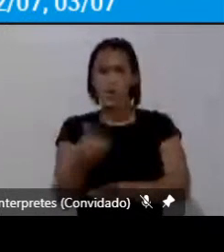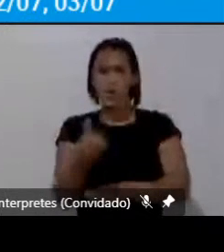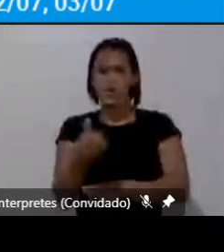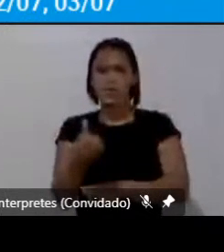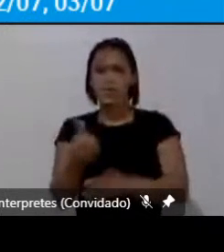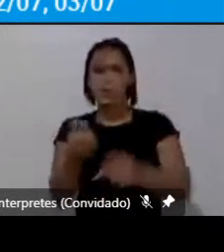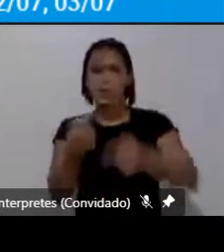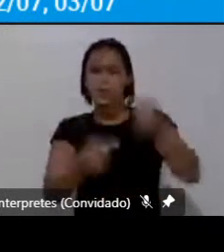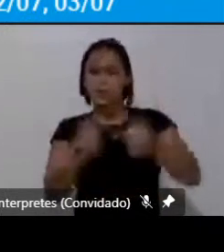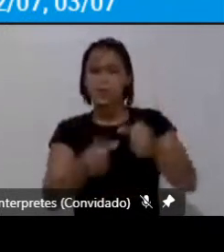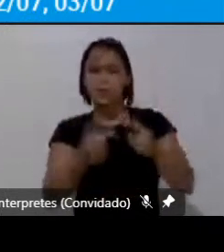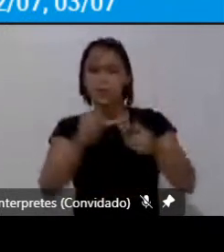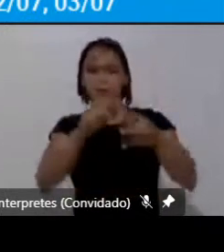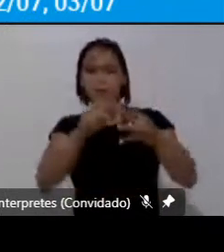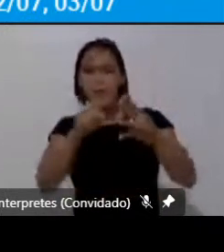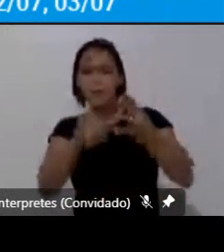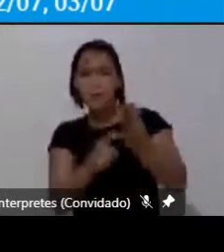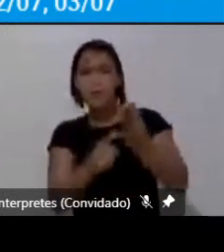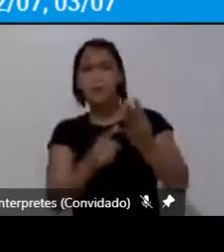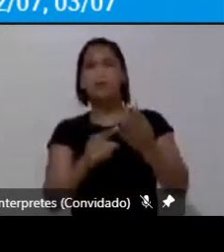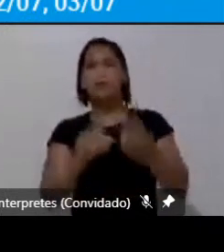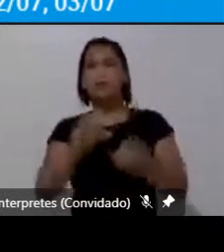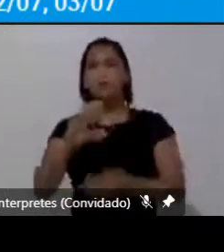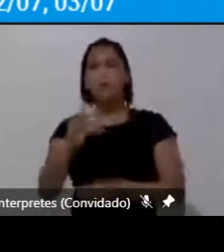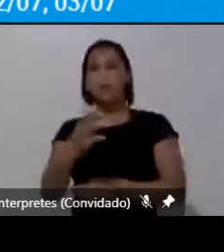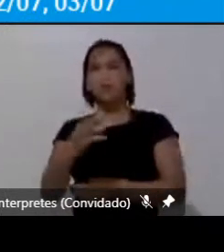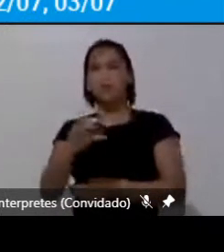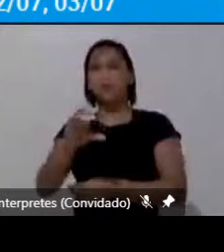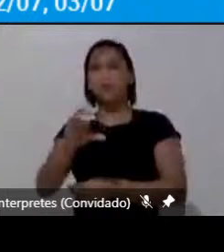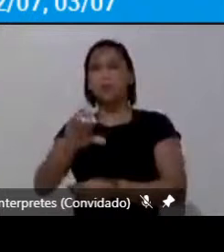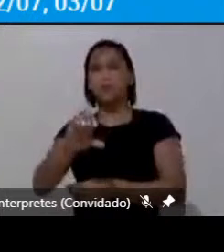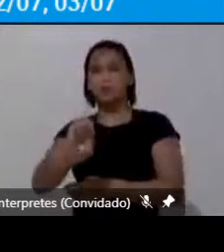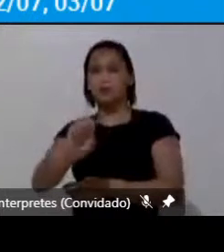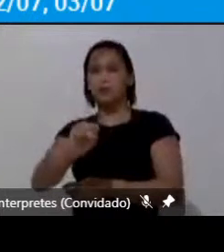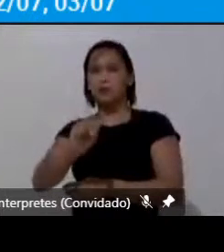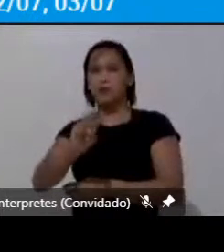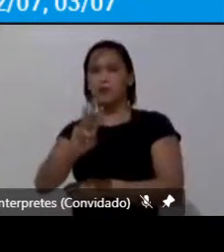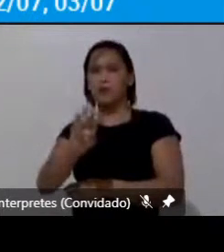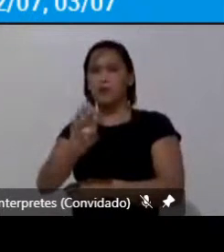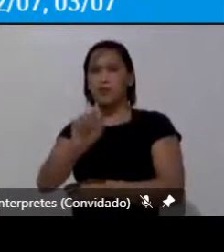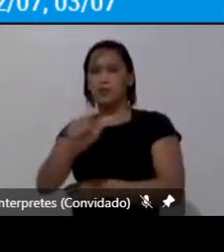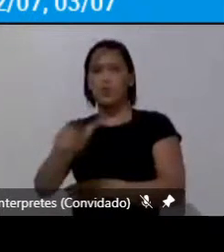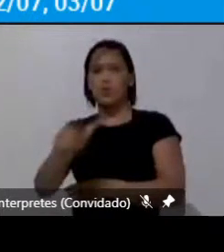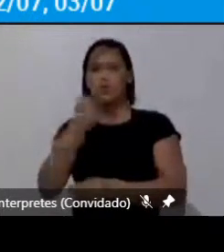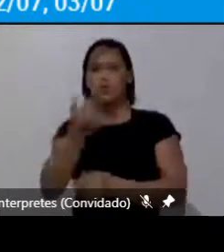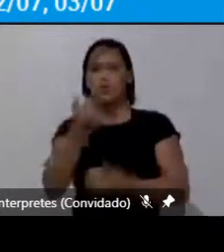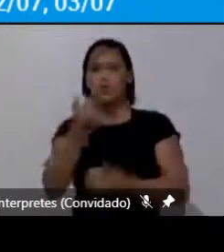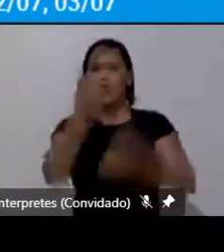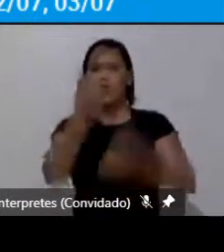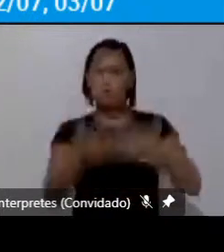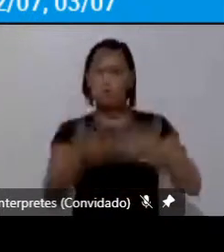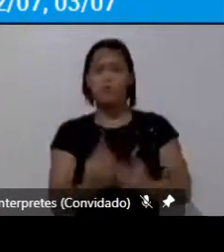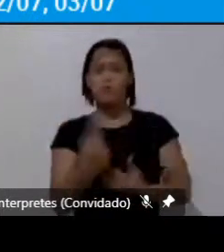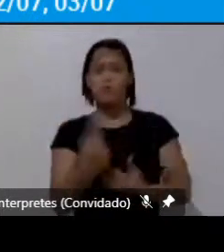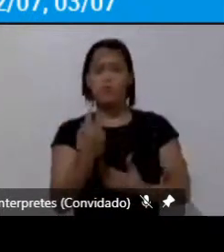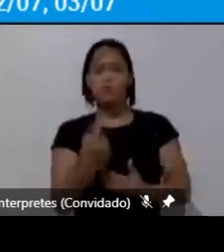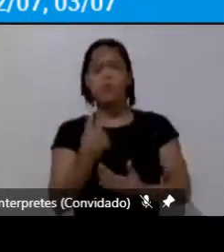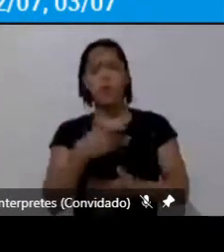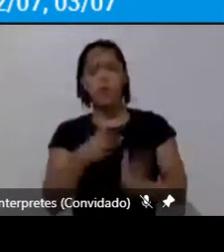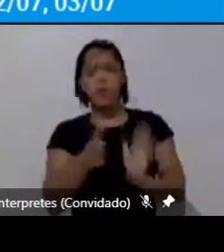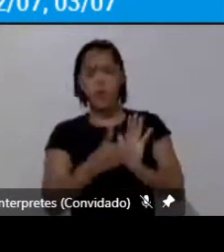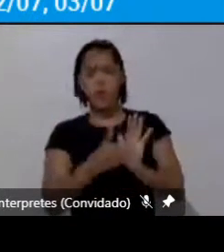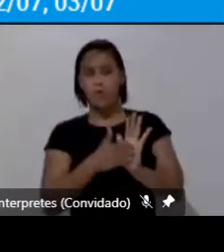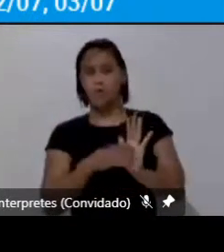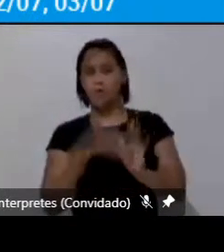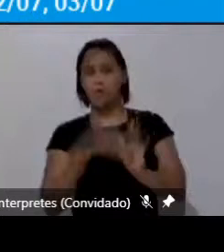políticas da mobilidade que o Kressel faltou um parágrafo aí estabeleceu num texto que para mim já virou um